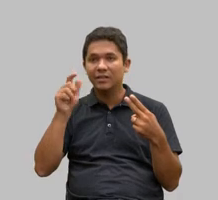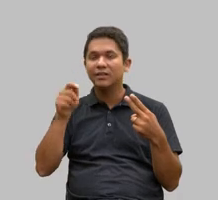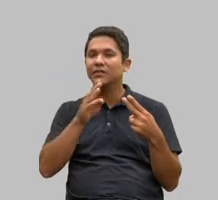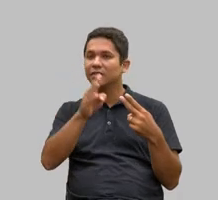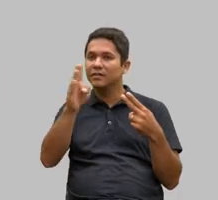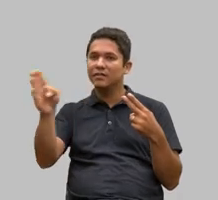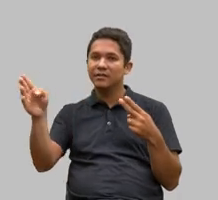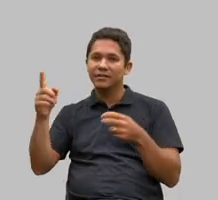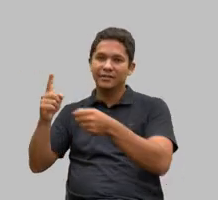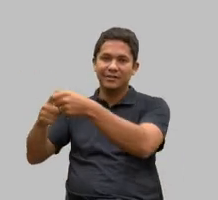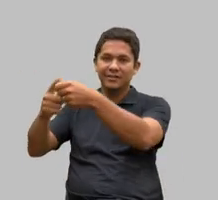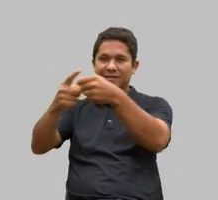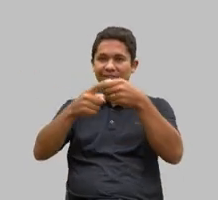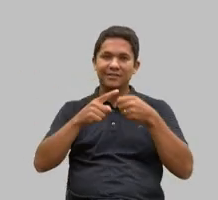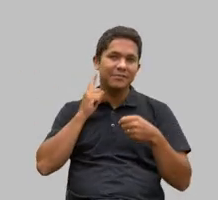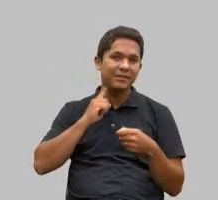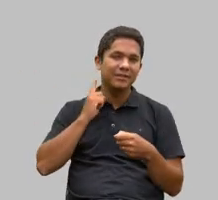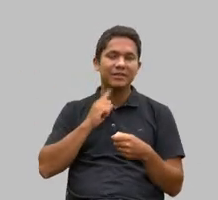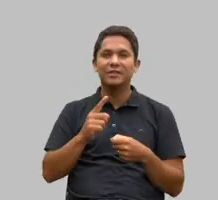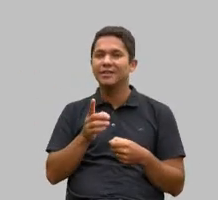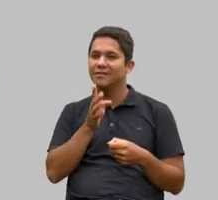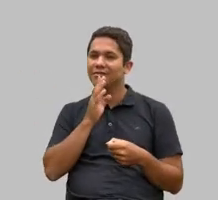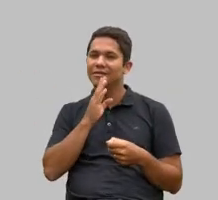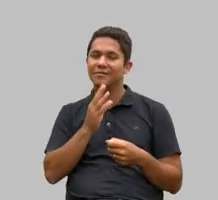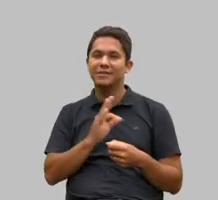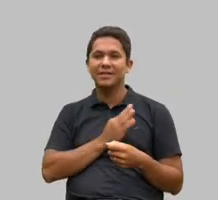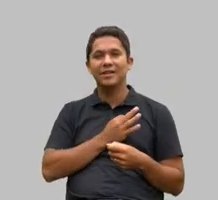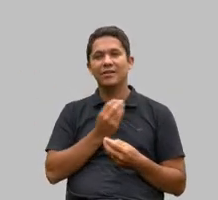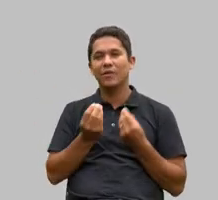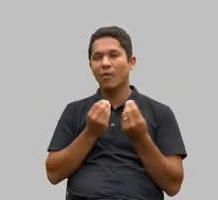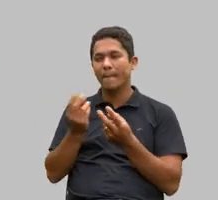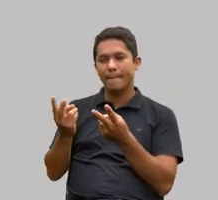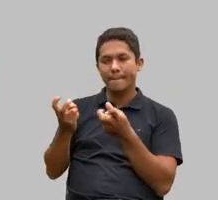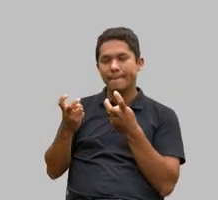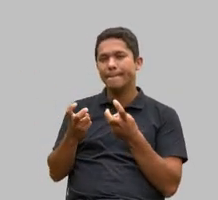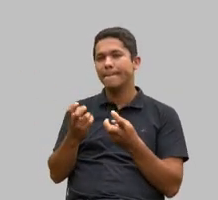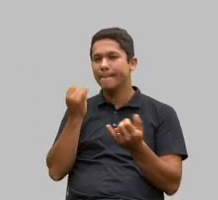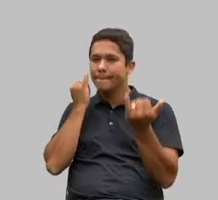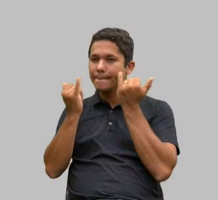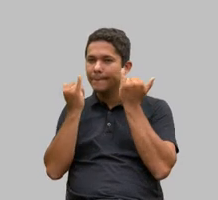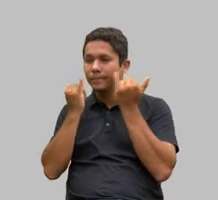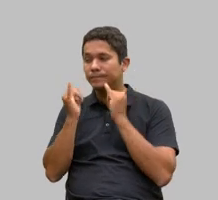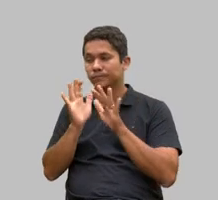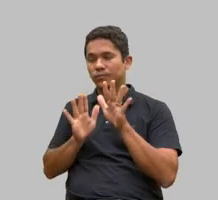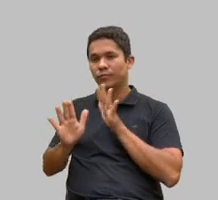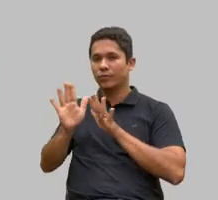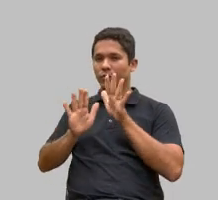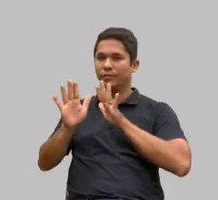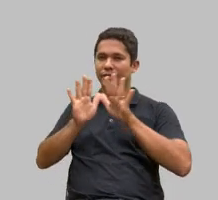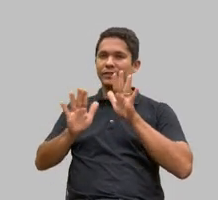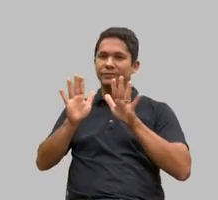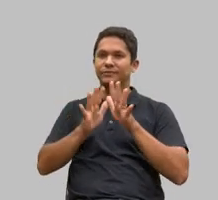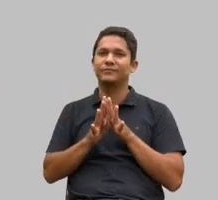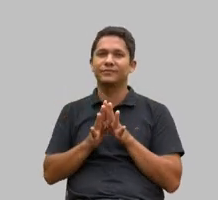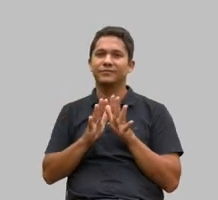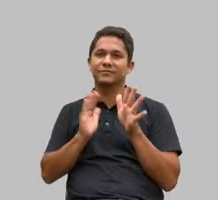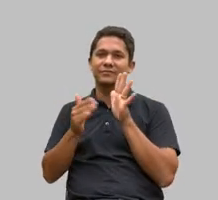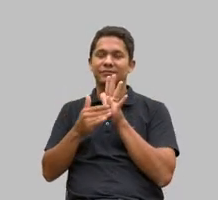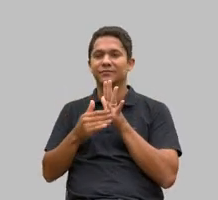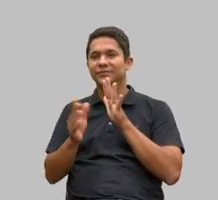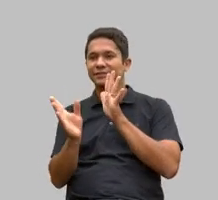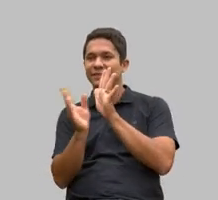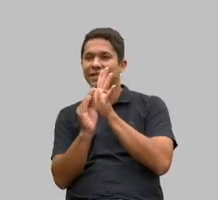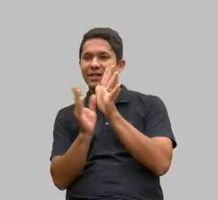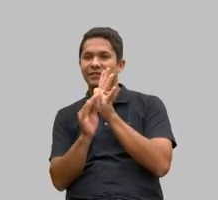técnico para extrair de forma objetiva mas com todo o cuidado necessário todos os dados e informações